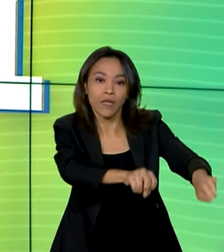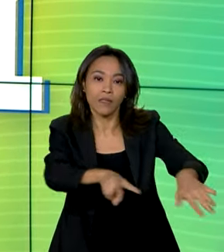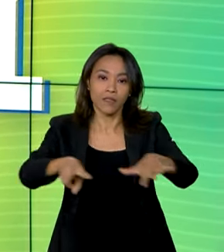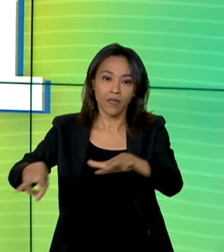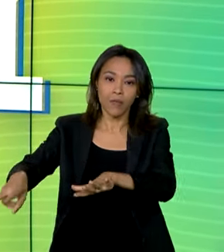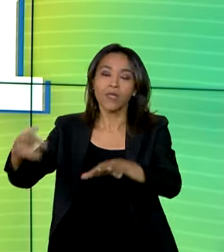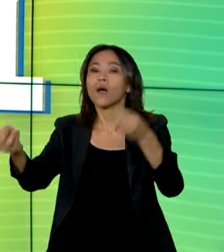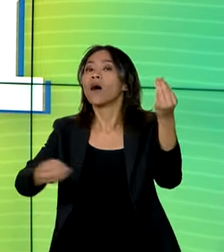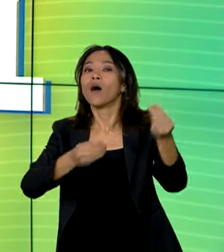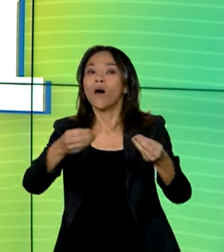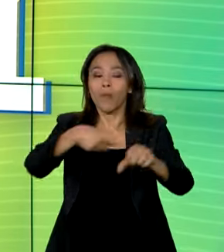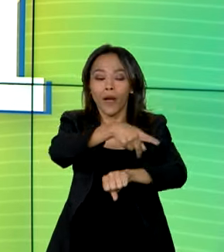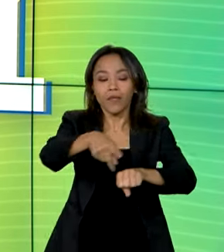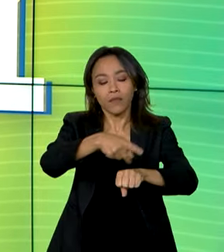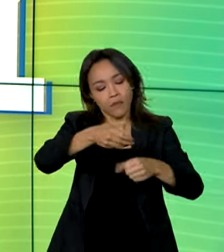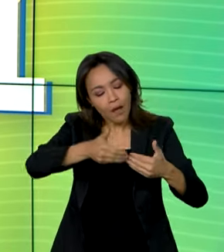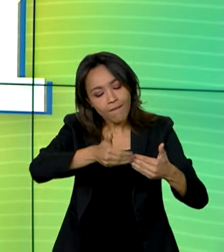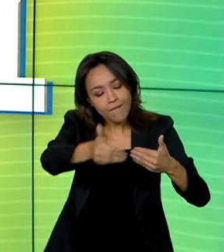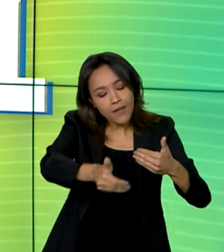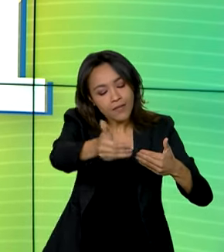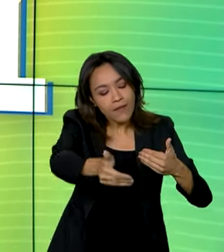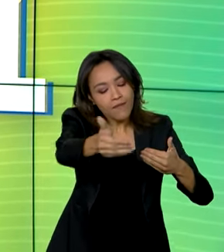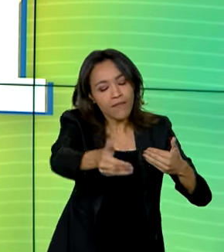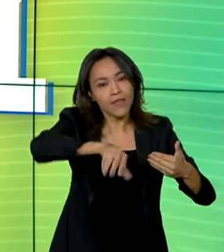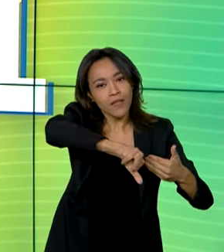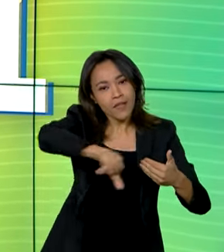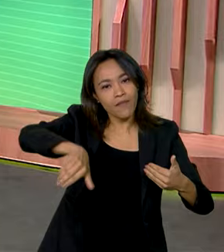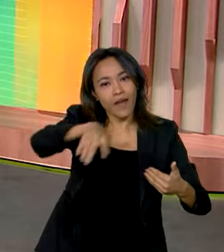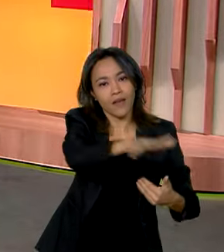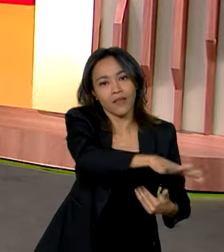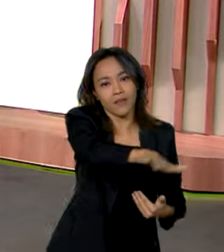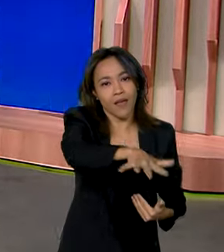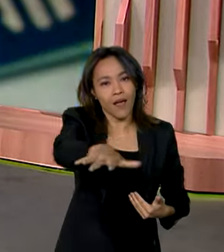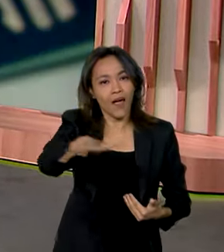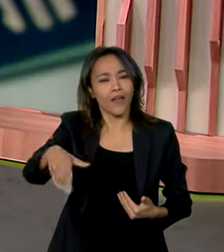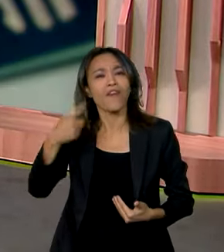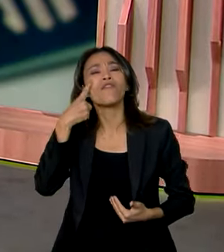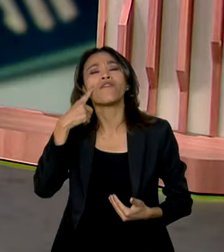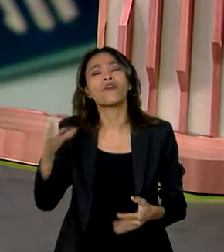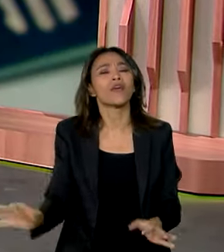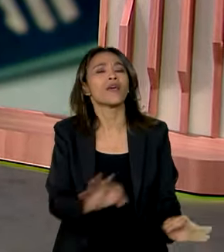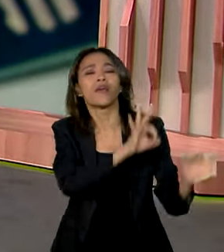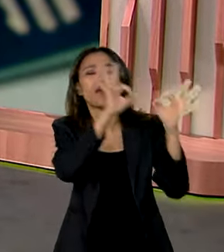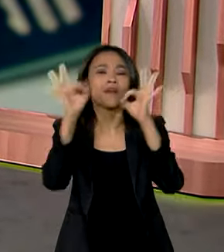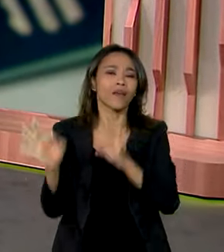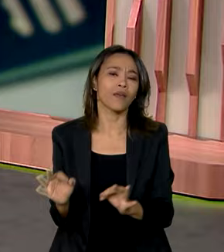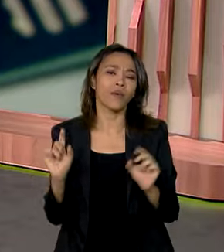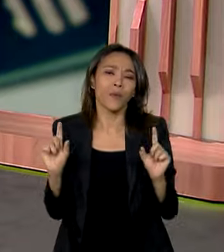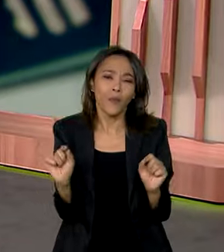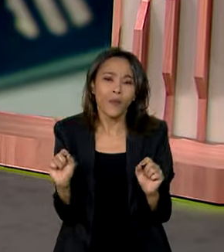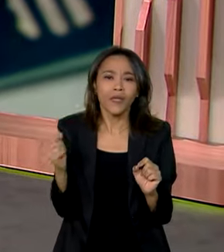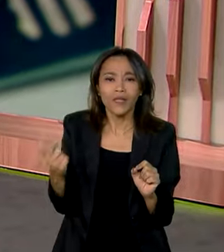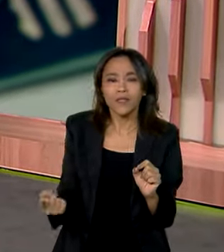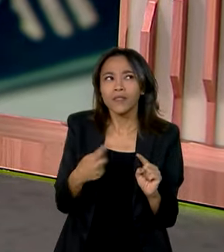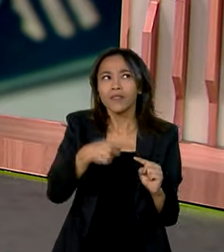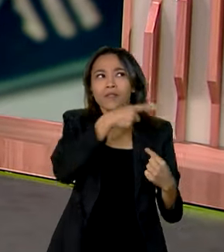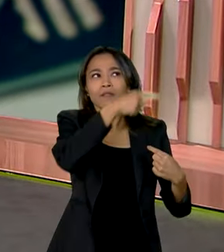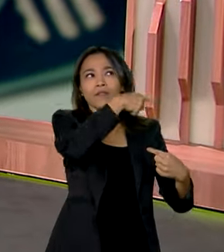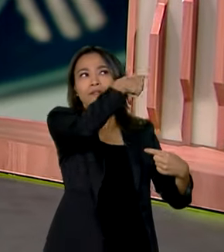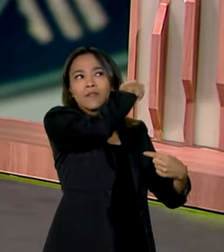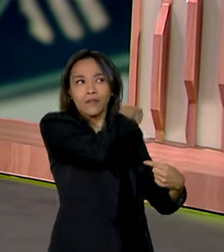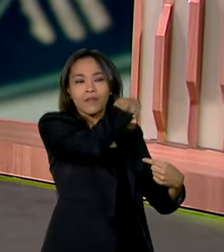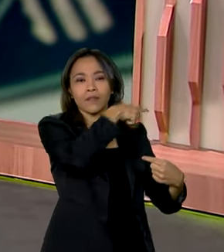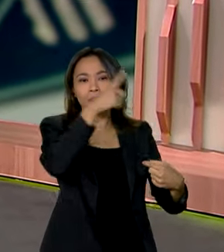está avançando em diferentes áreas. Vamos ver, inclusive, agora como foram os destaques desses últimos dias,